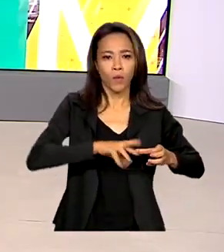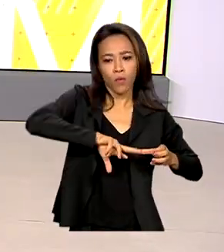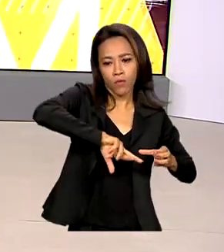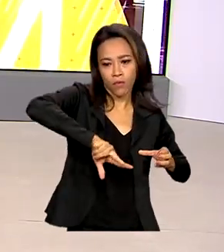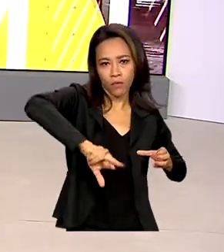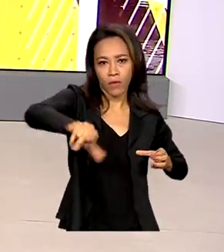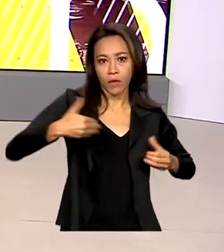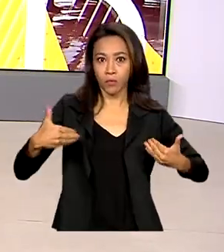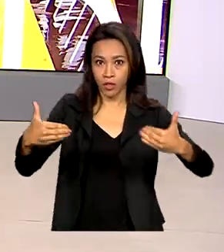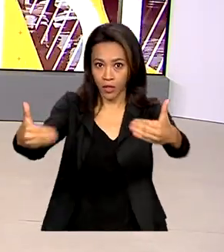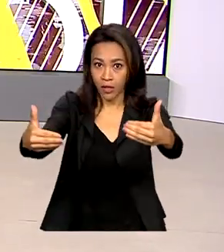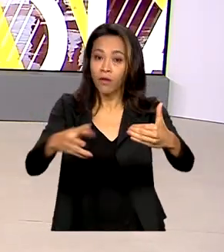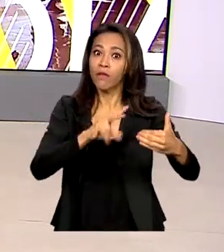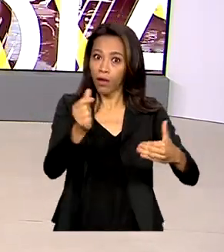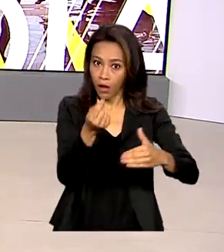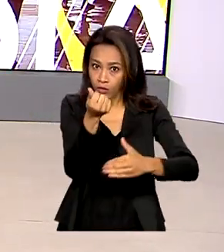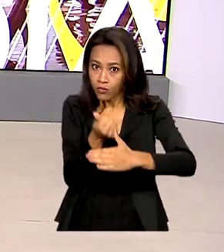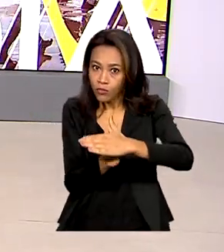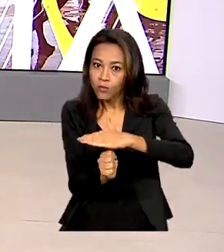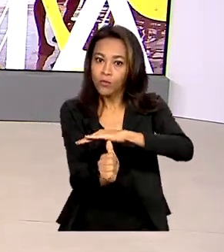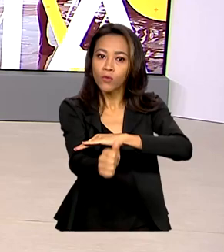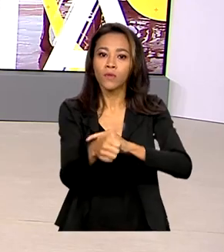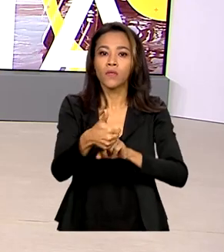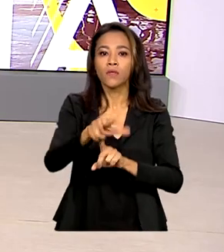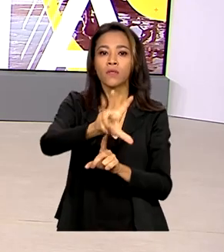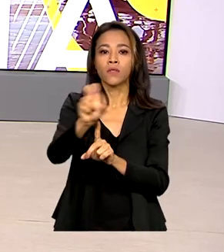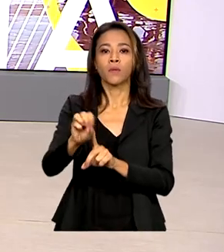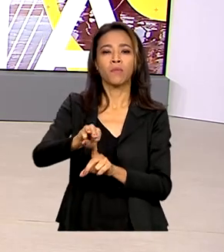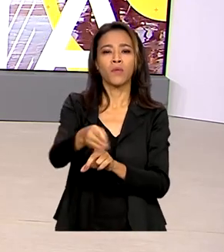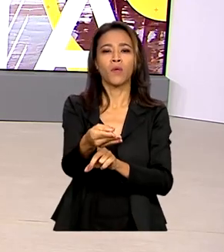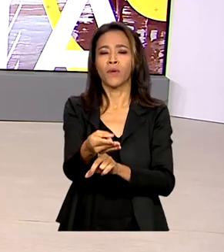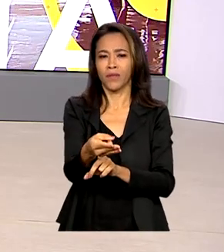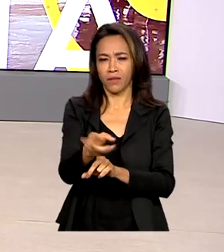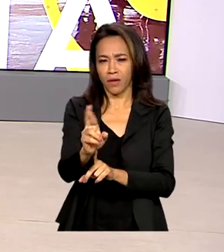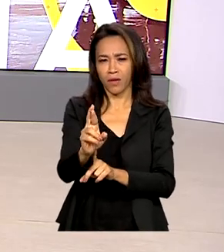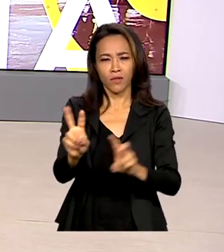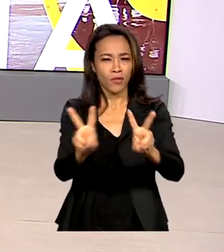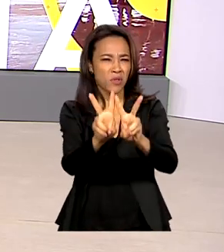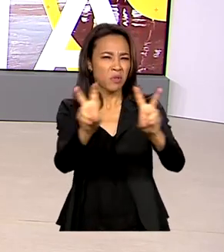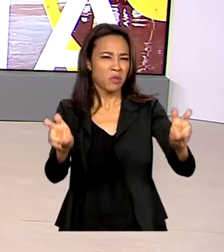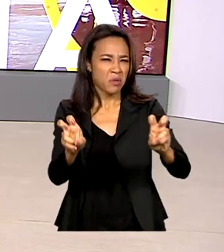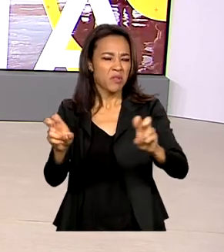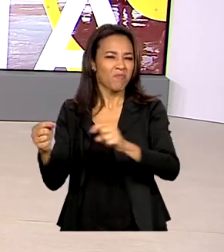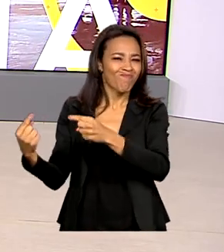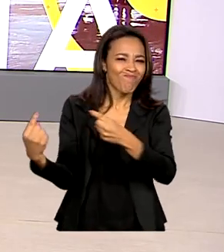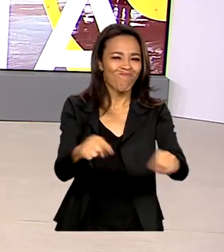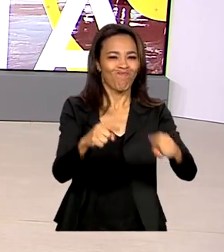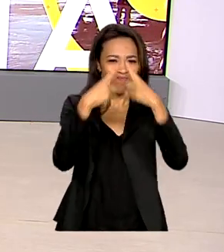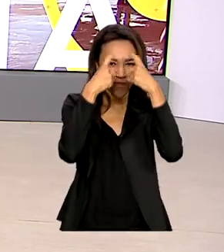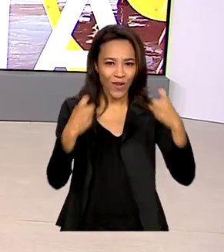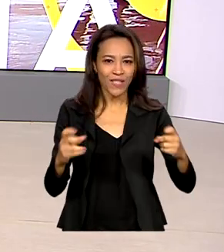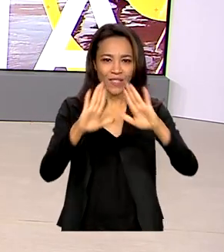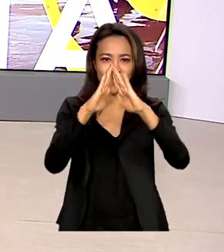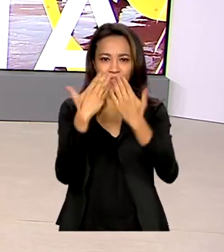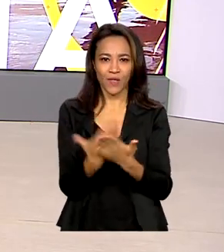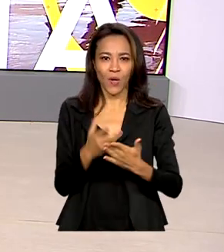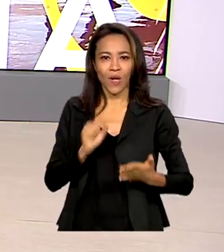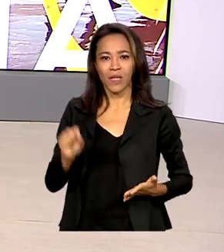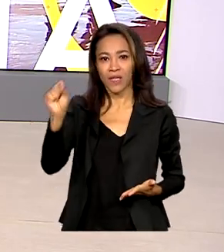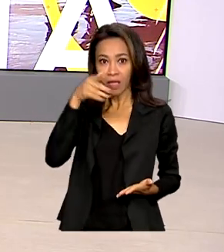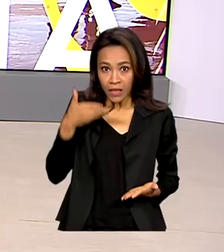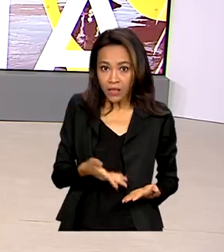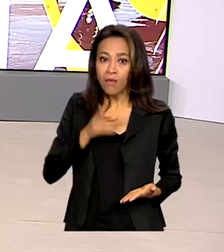e vai liberar 150 milhões de reais para combater a violência nas escolas. As ações são uma resposta ao